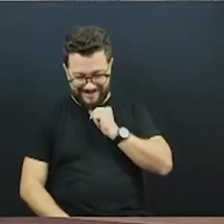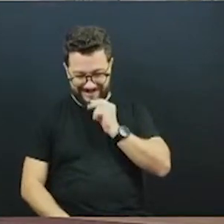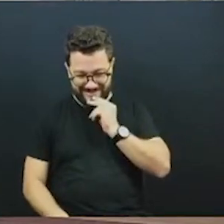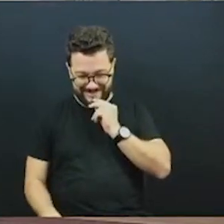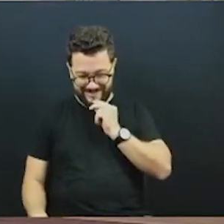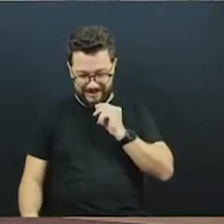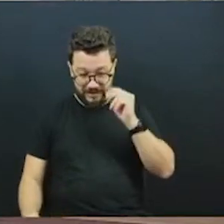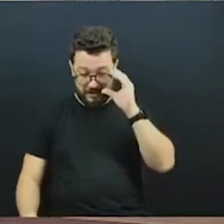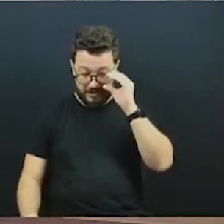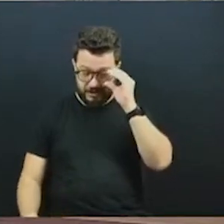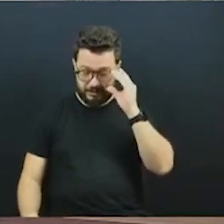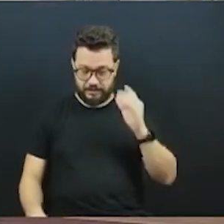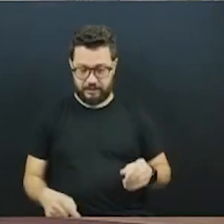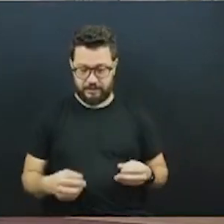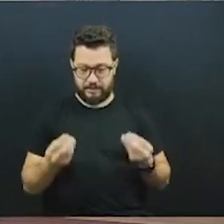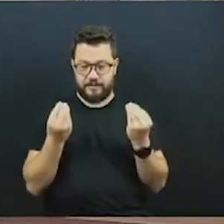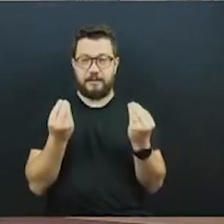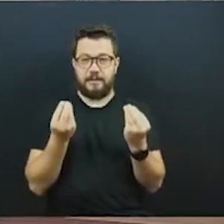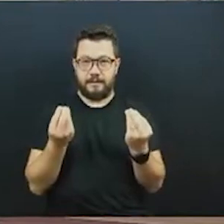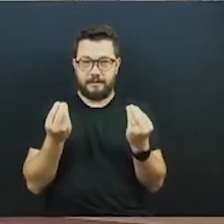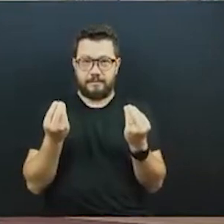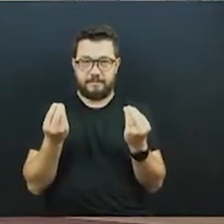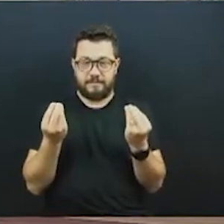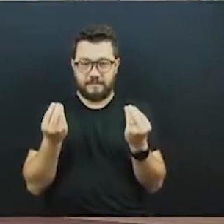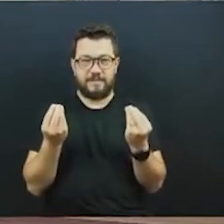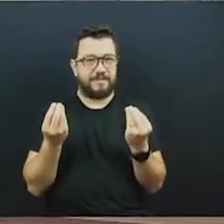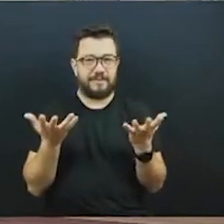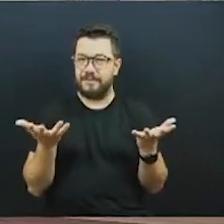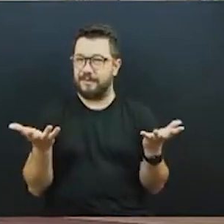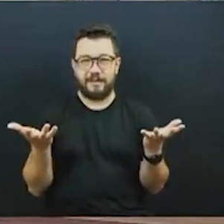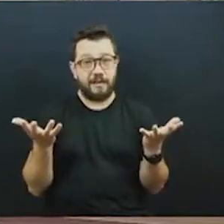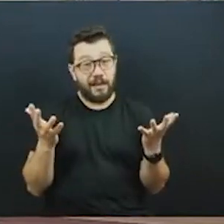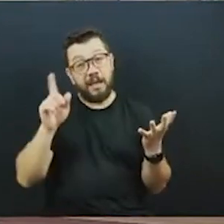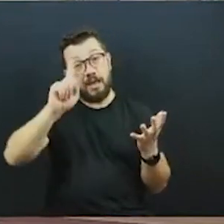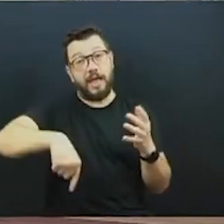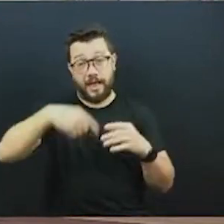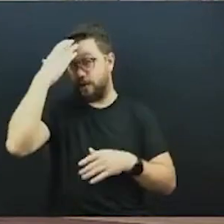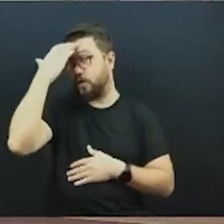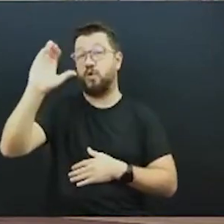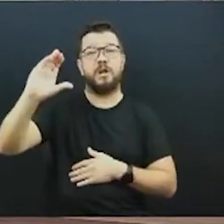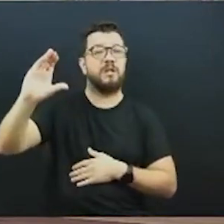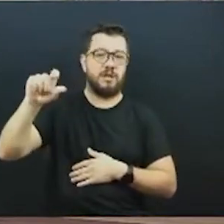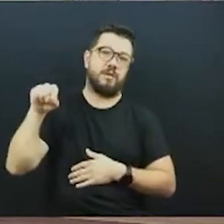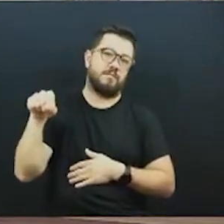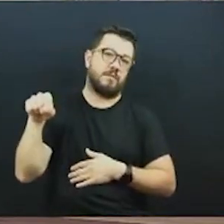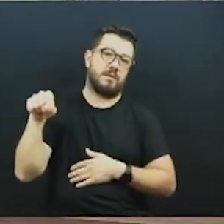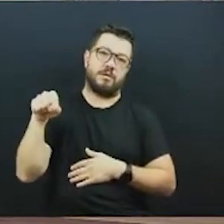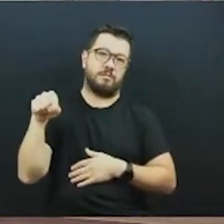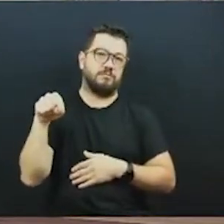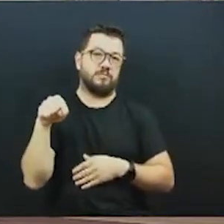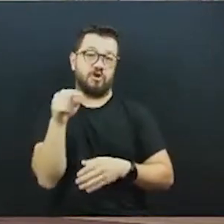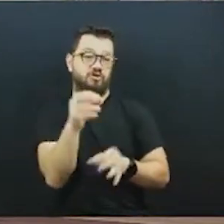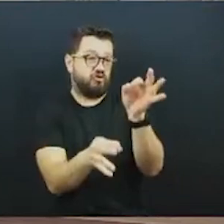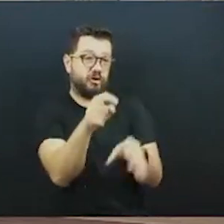tipo de julgamento, como eu disse, porque quem vai julgá-lo é a população de Curitiba que usa o transporte. Quem sabe eles concordem com o senhor que o nosso